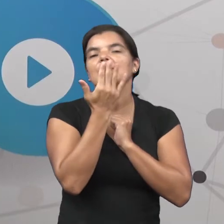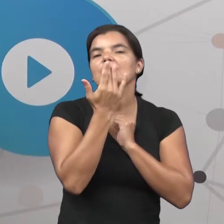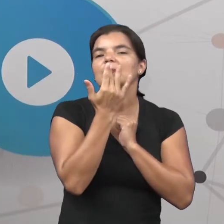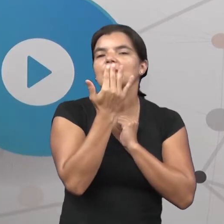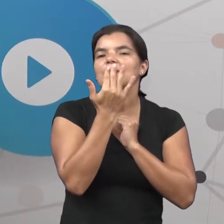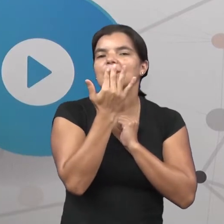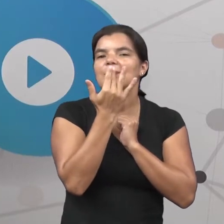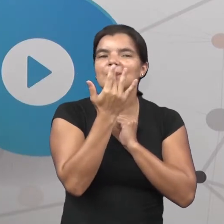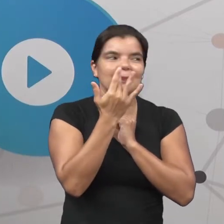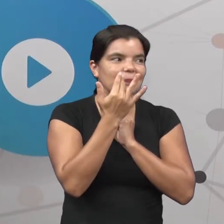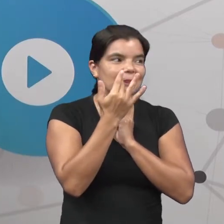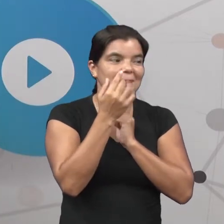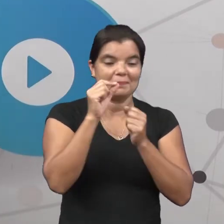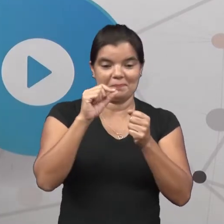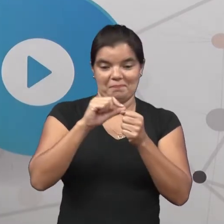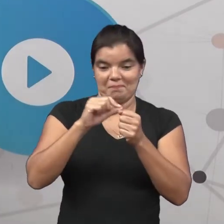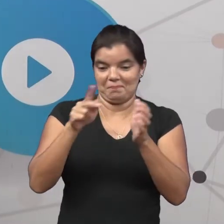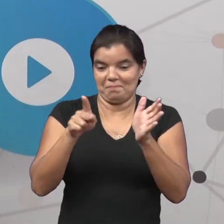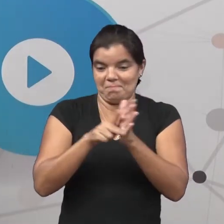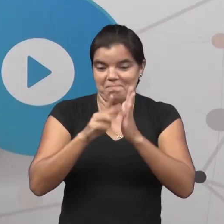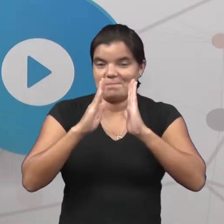artesanal.